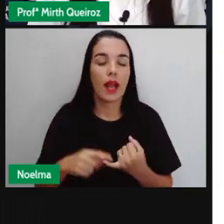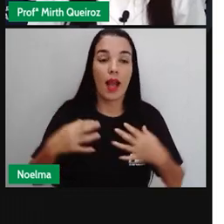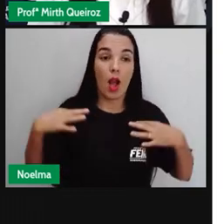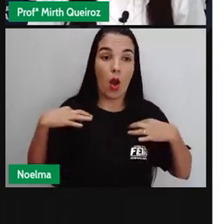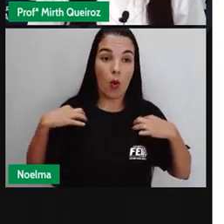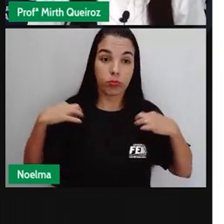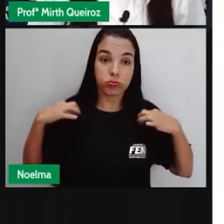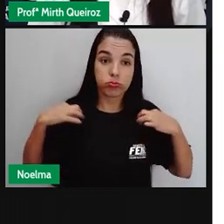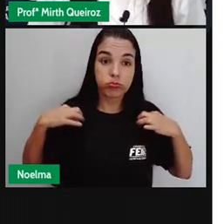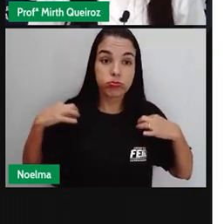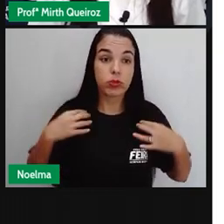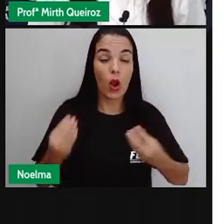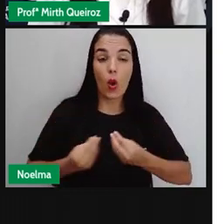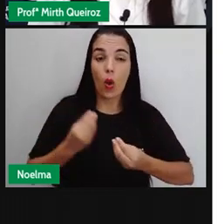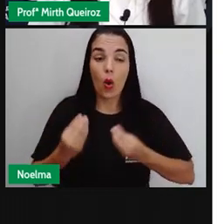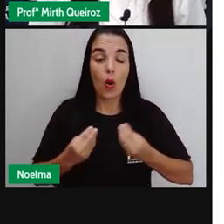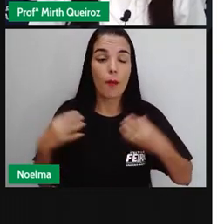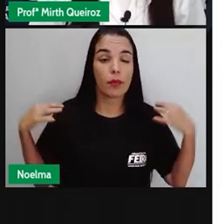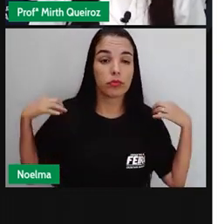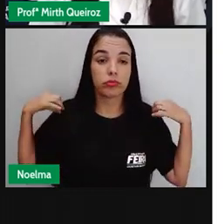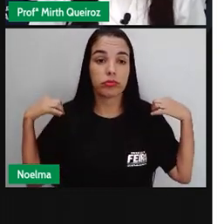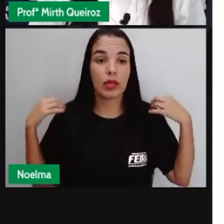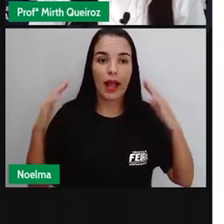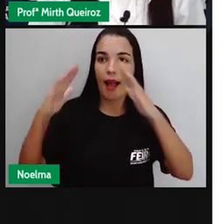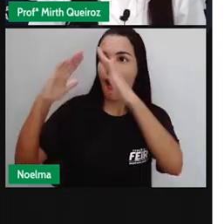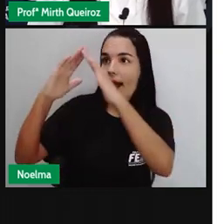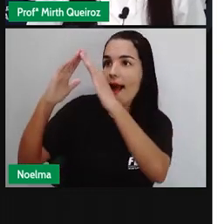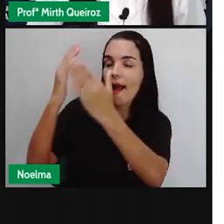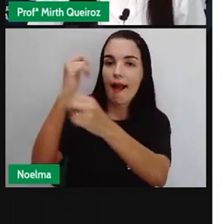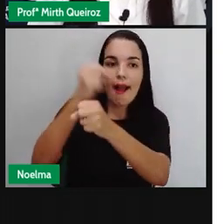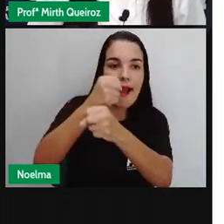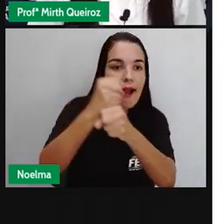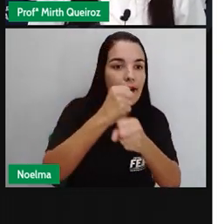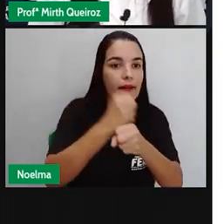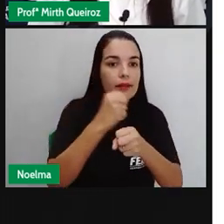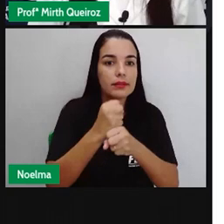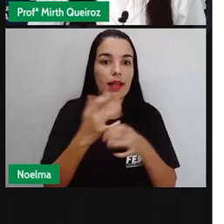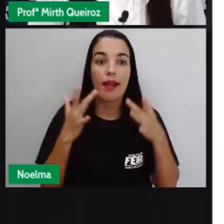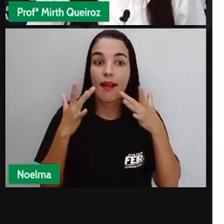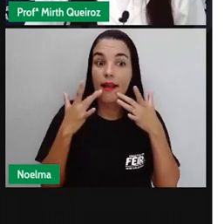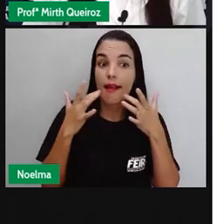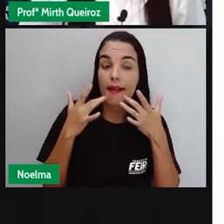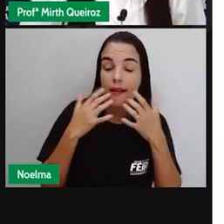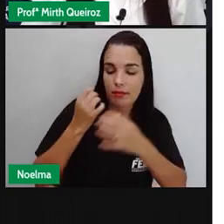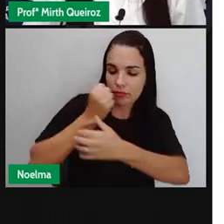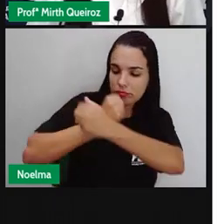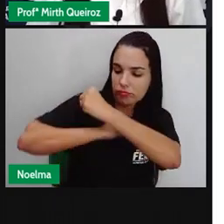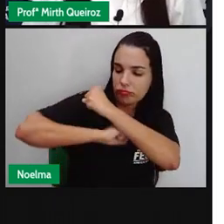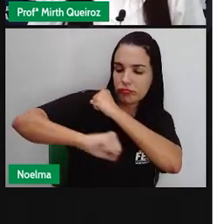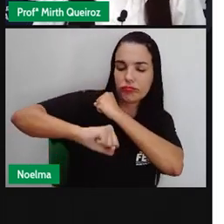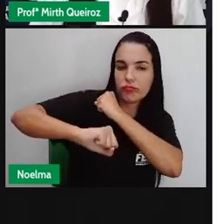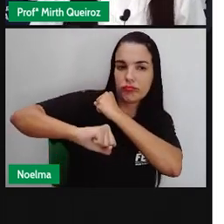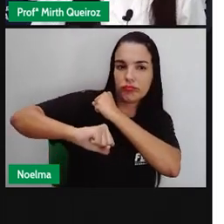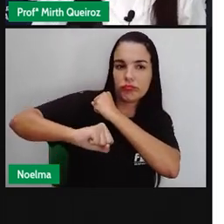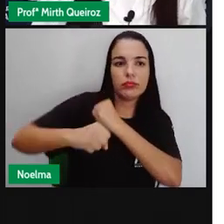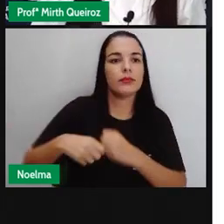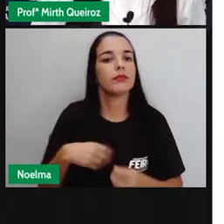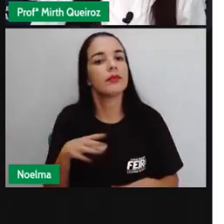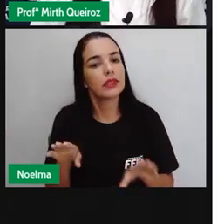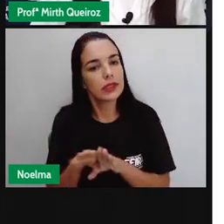vestimentas, a forma da gente se vestir, a arquitetura, artes marciais, né?